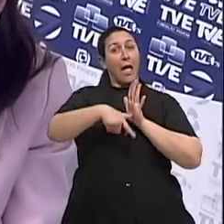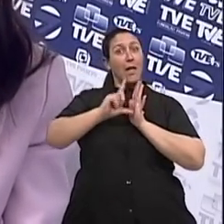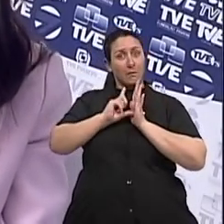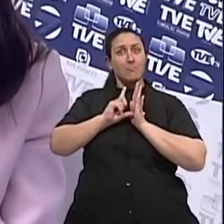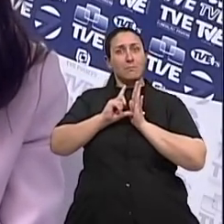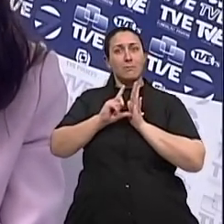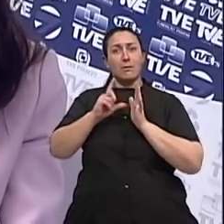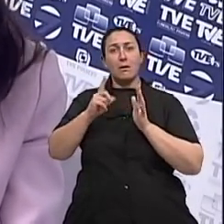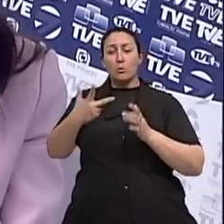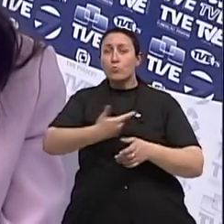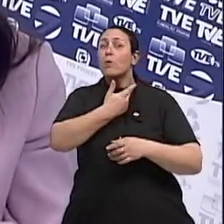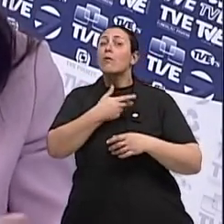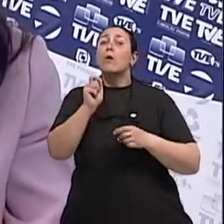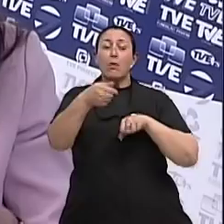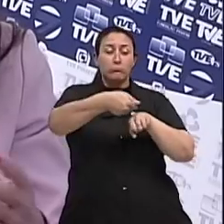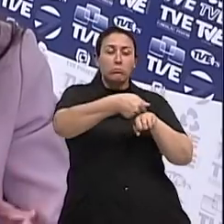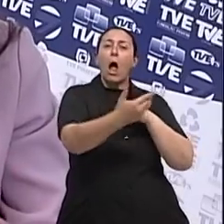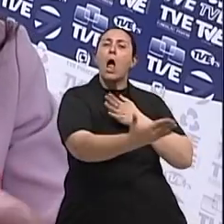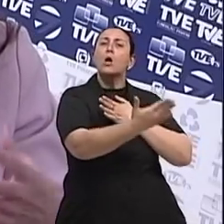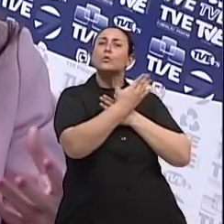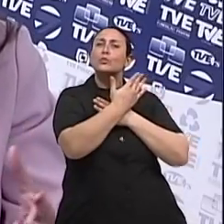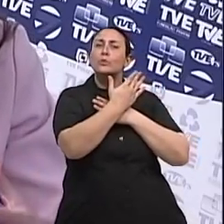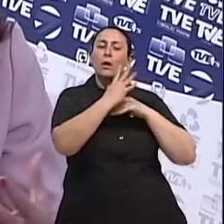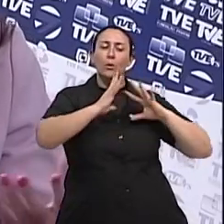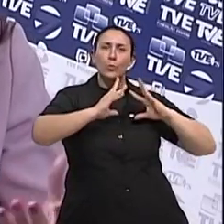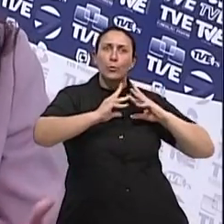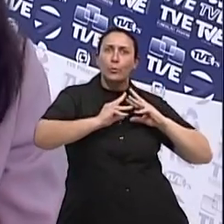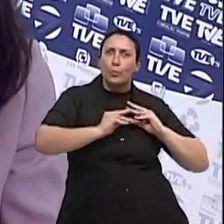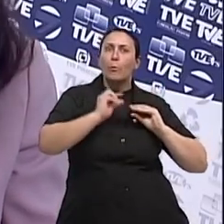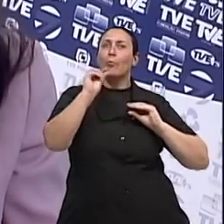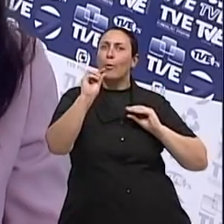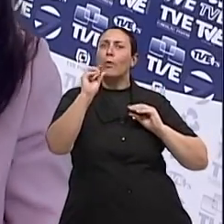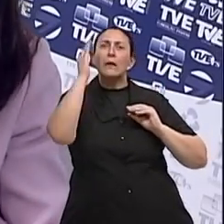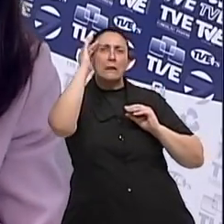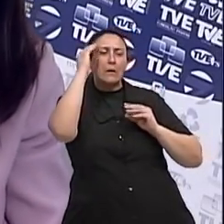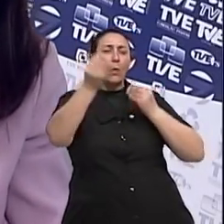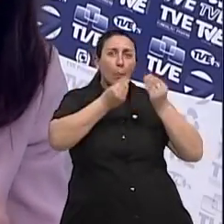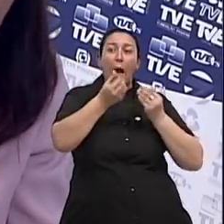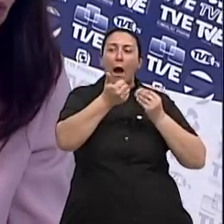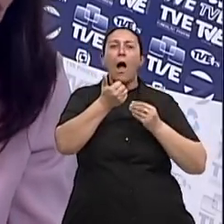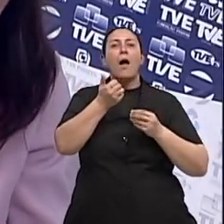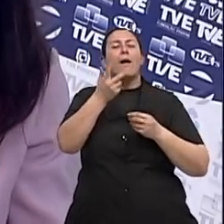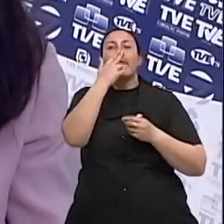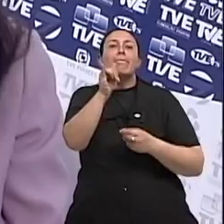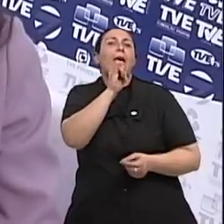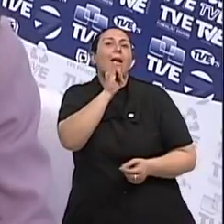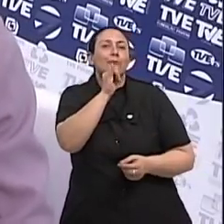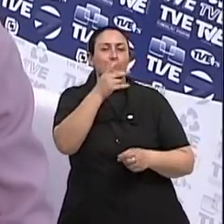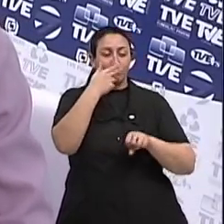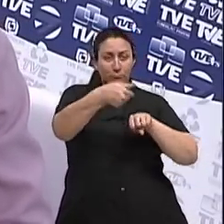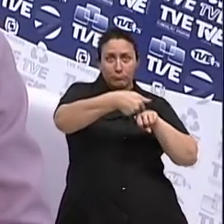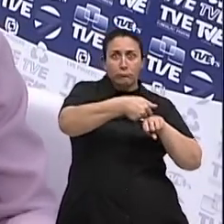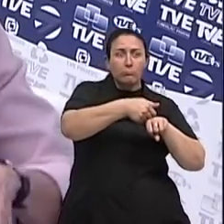cirurgia, às vezes faz com que a gente entenda melhor os mecanismos do tumor. E faça um teste em